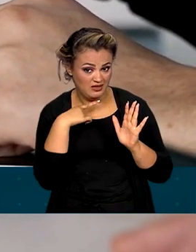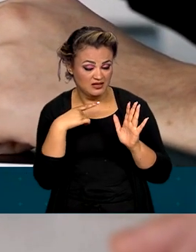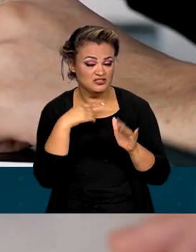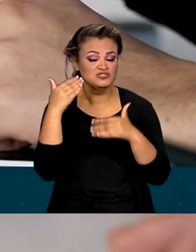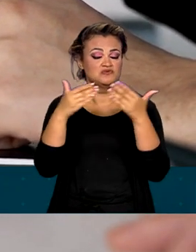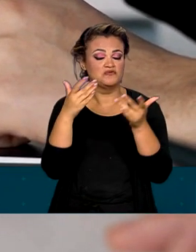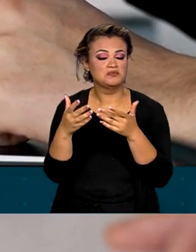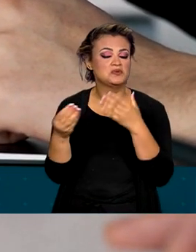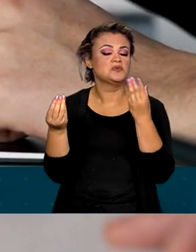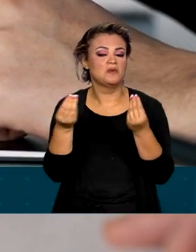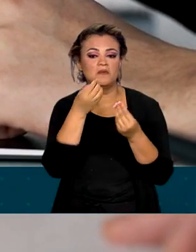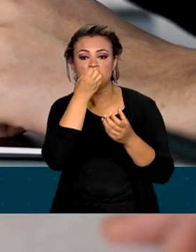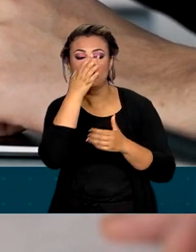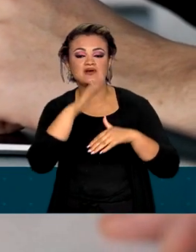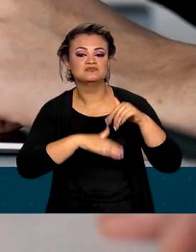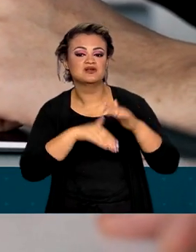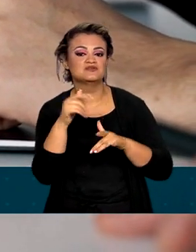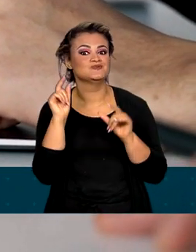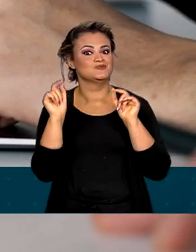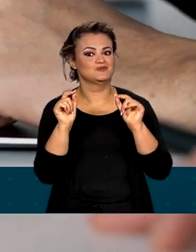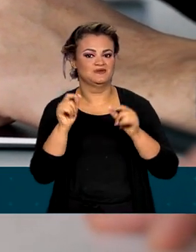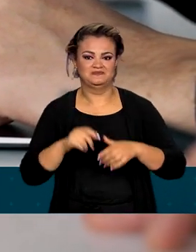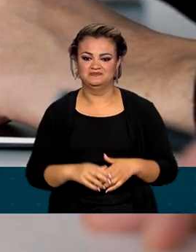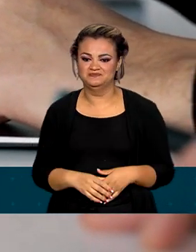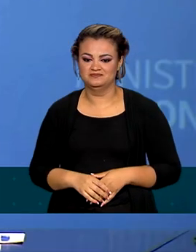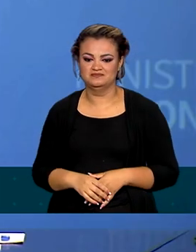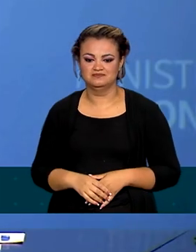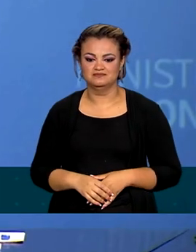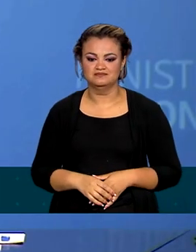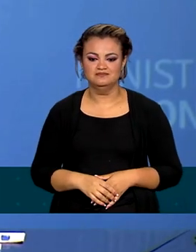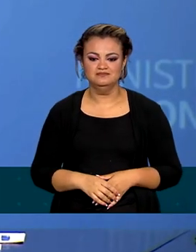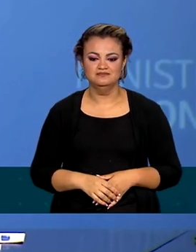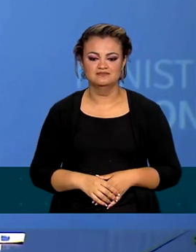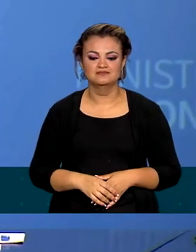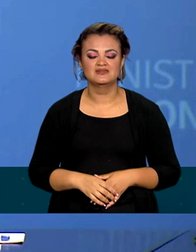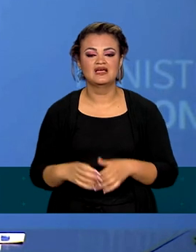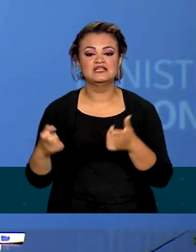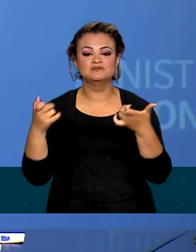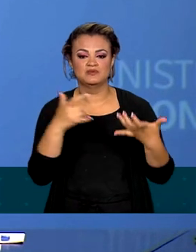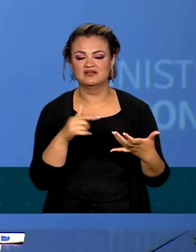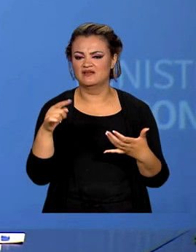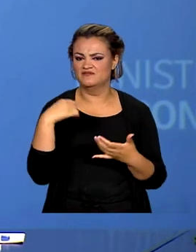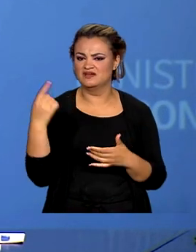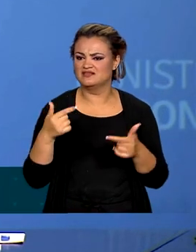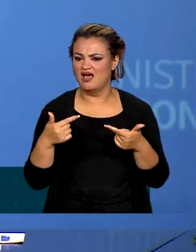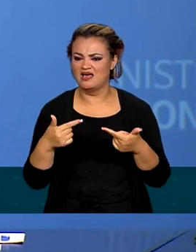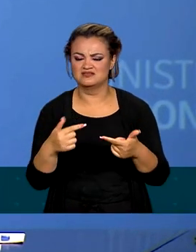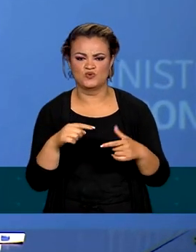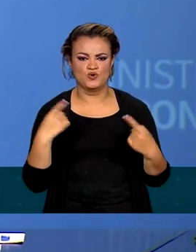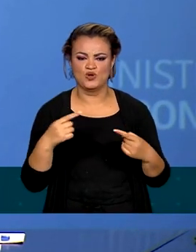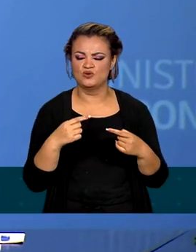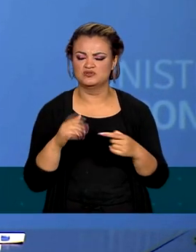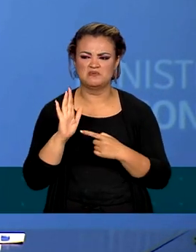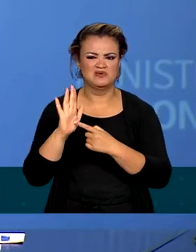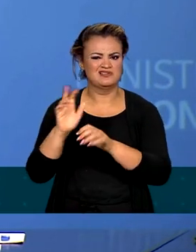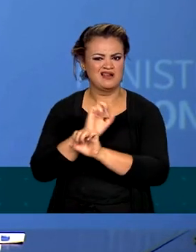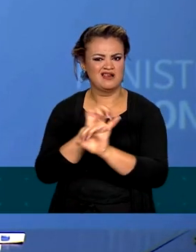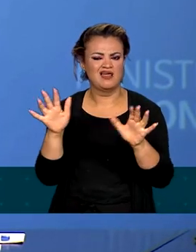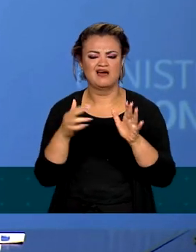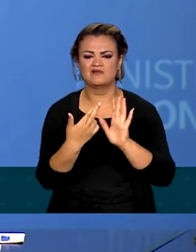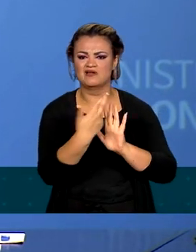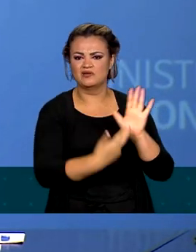desenvolvimento de boas práticas de governança. Queria ressaltar aqui as iniciativas de transparência, os vários